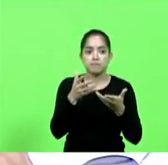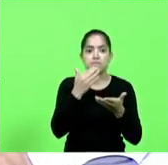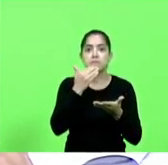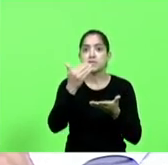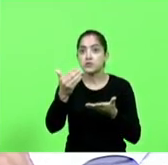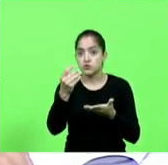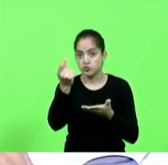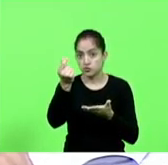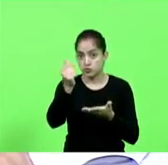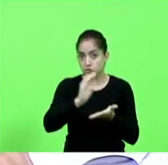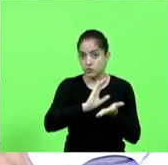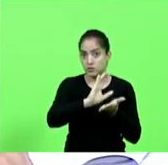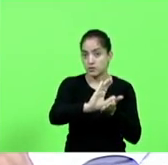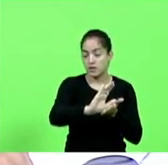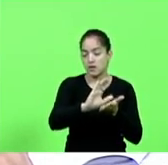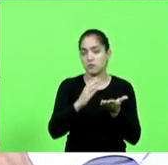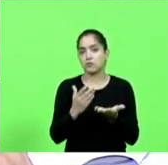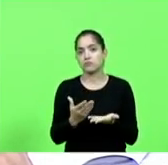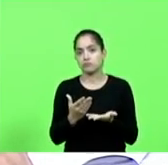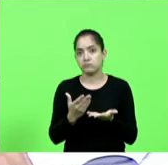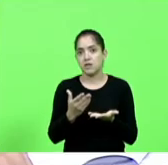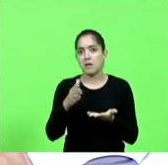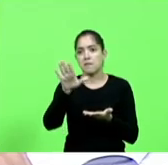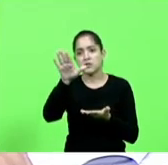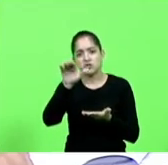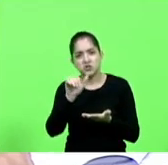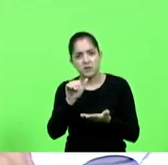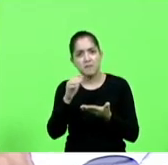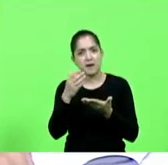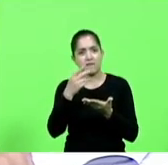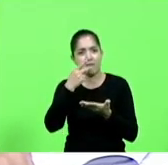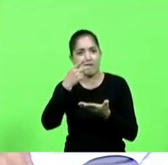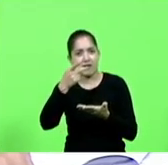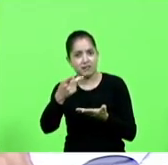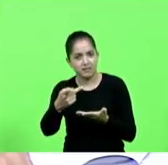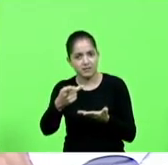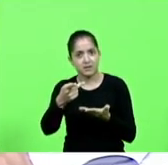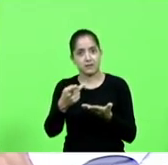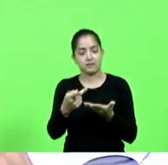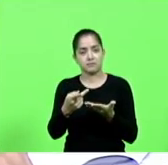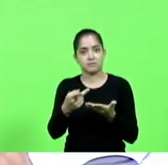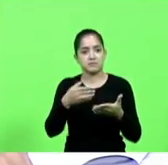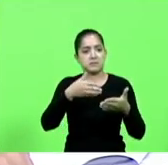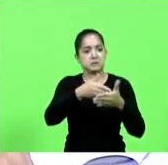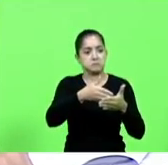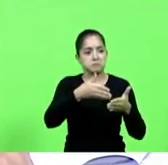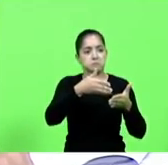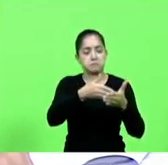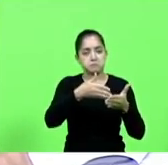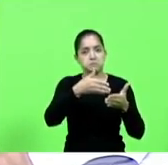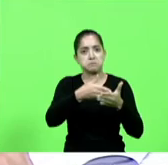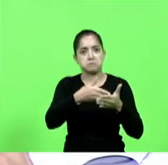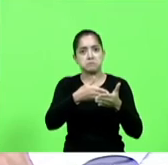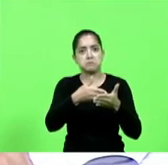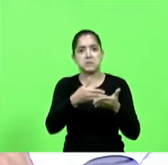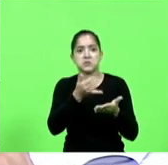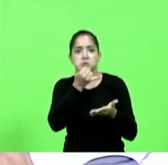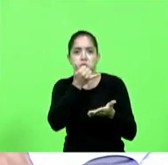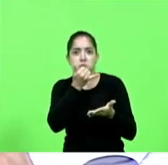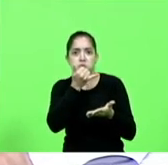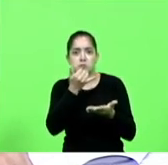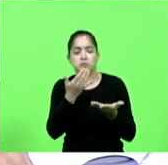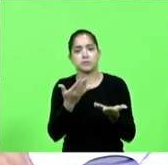buscando fazer um choque de gestão, para eles chamarem os camaradas de incompetentes, falar que estão criando empecilho, colocar desculpa, um ato